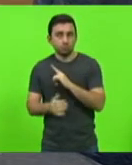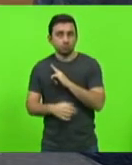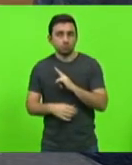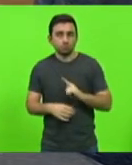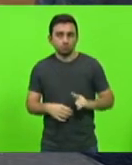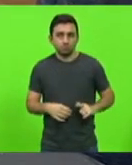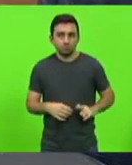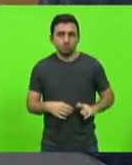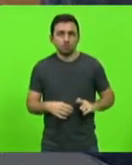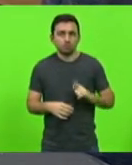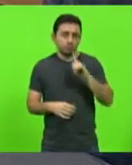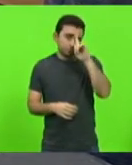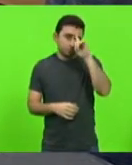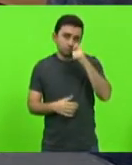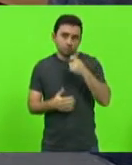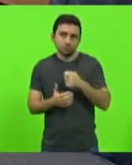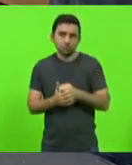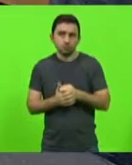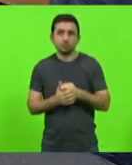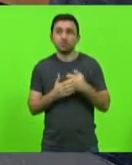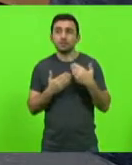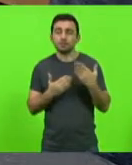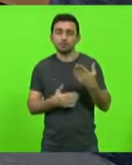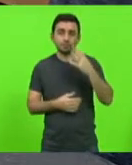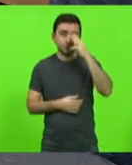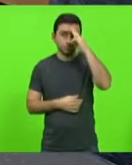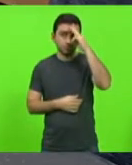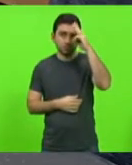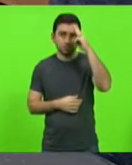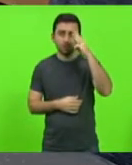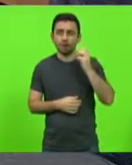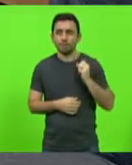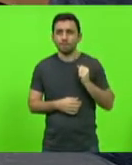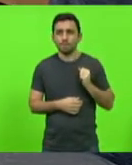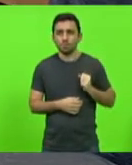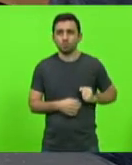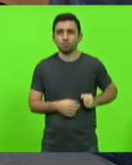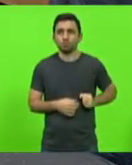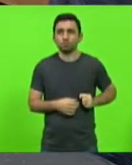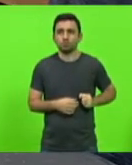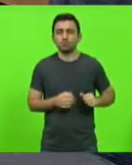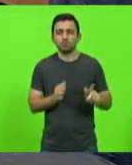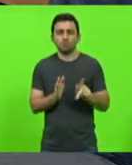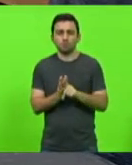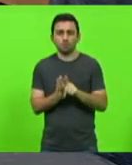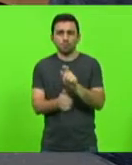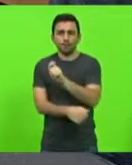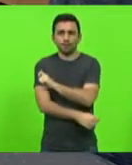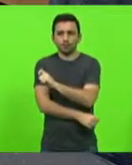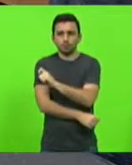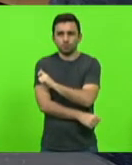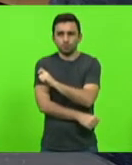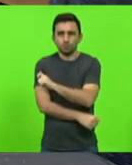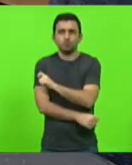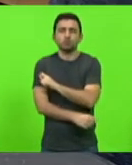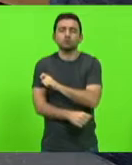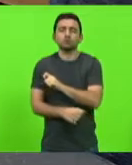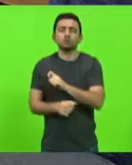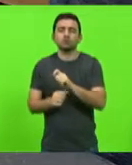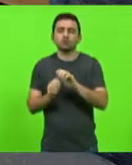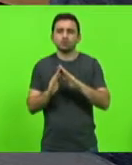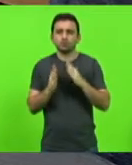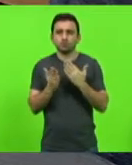determinação do governador Moisés, de uma bolsa, para os alunos carentes da rede estadual poder cursar.